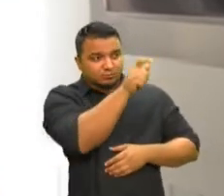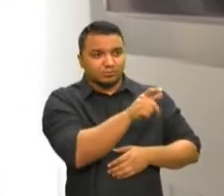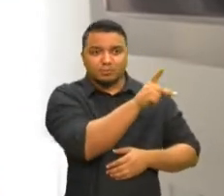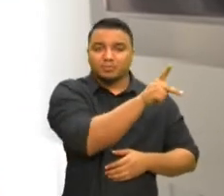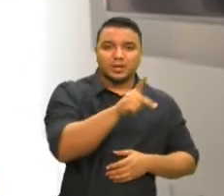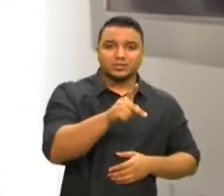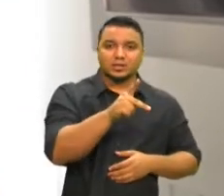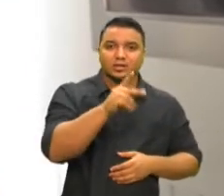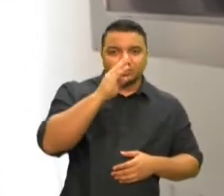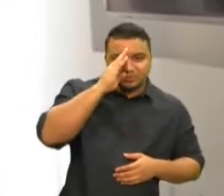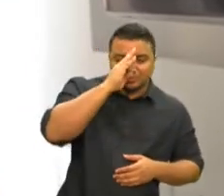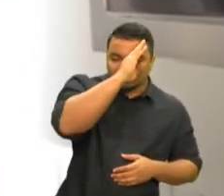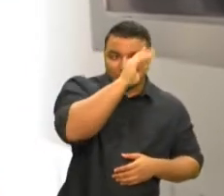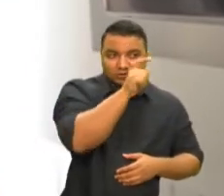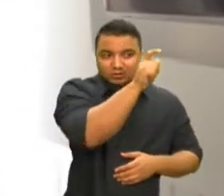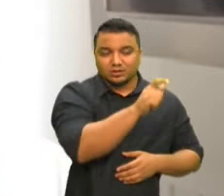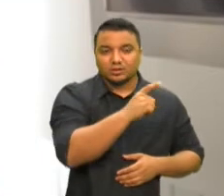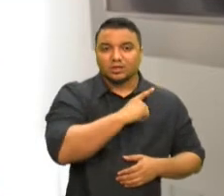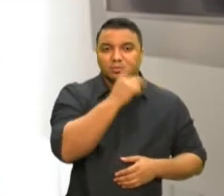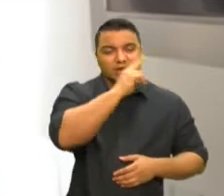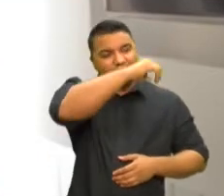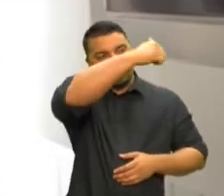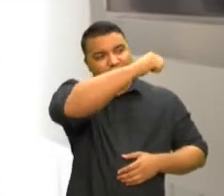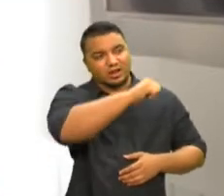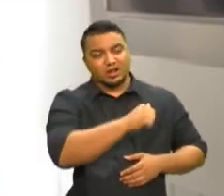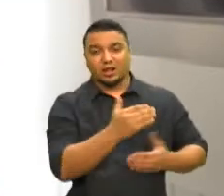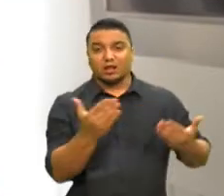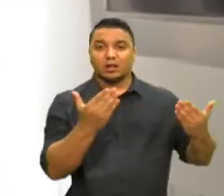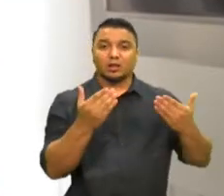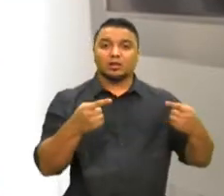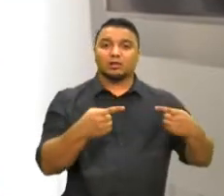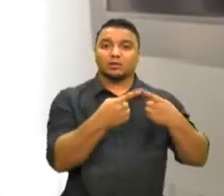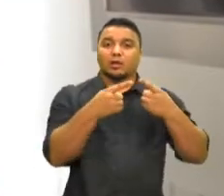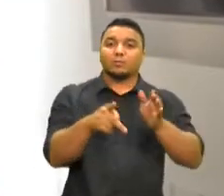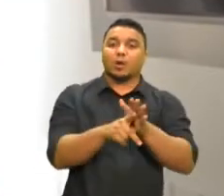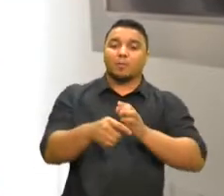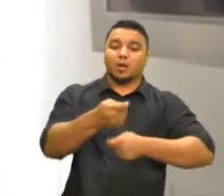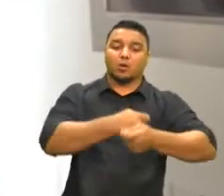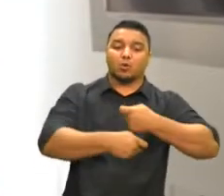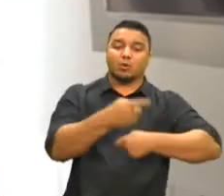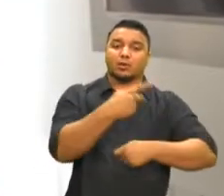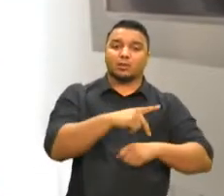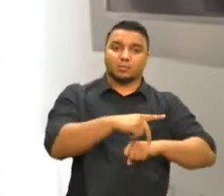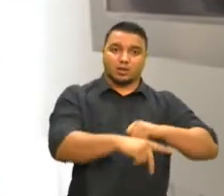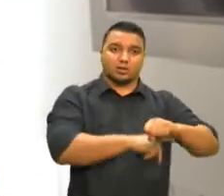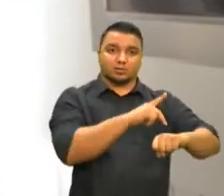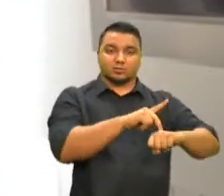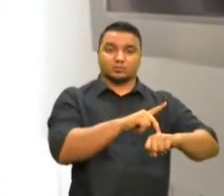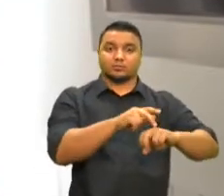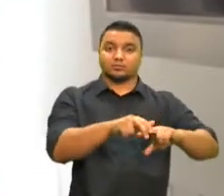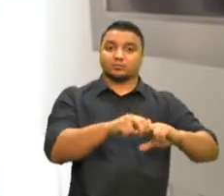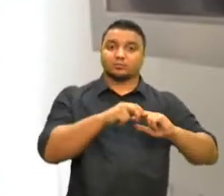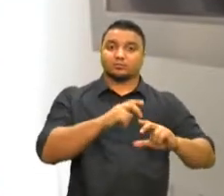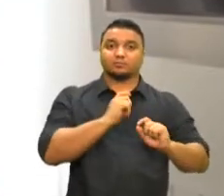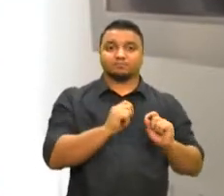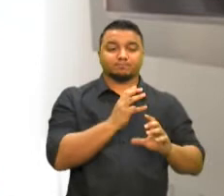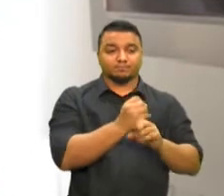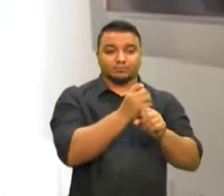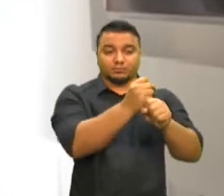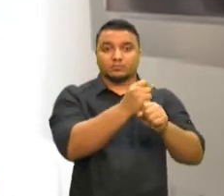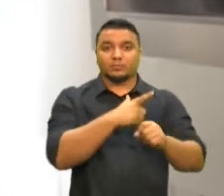avaliação de um presidente da república está muito relacionada às questões econômicas do país. Então nós temos números recordes de